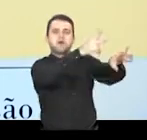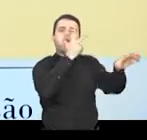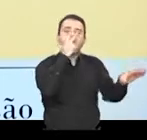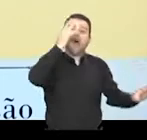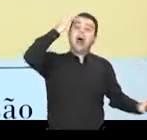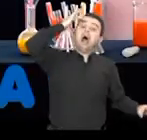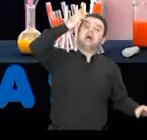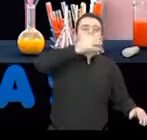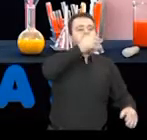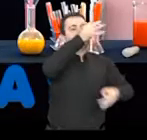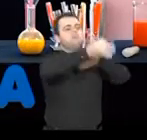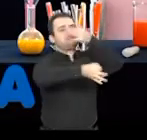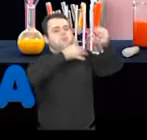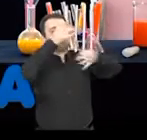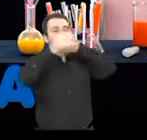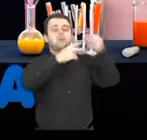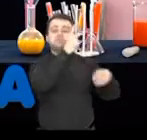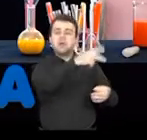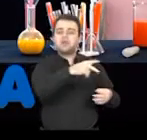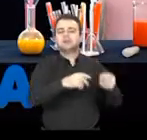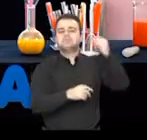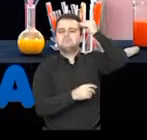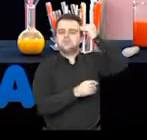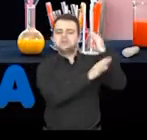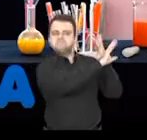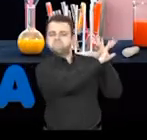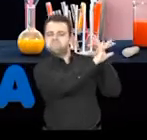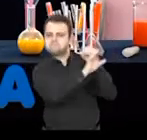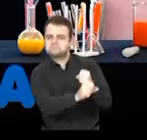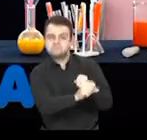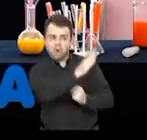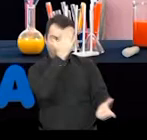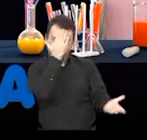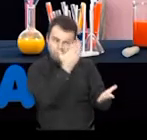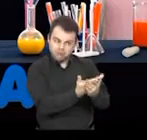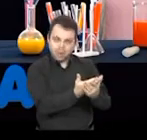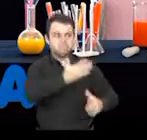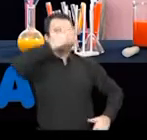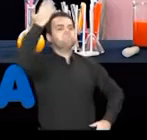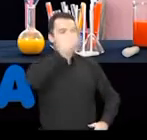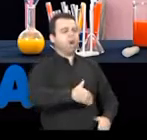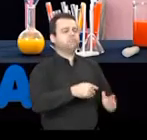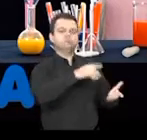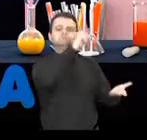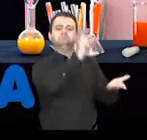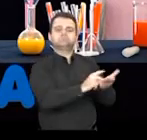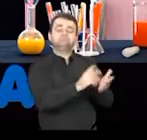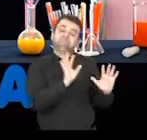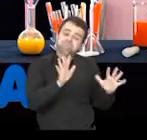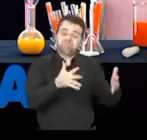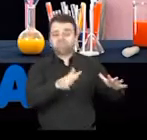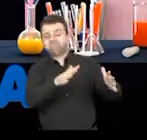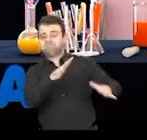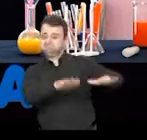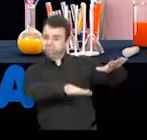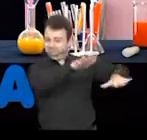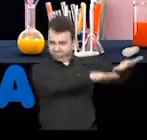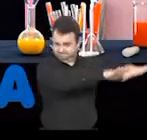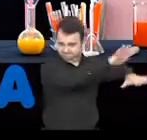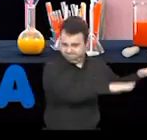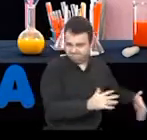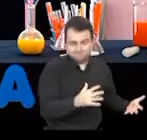É um achismo, de acordo com a experiência que a pessoa tem, mas nem sempre dá para comprovar se isso é verdade.